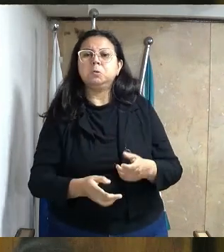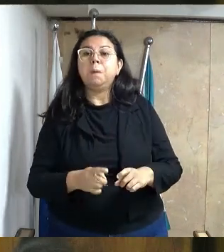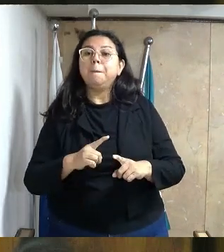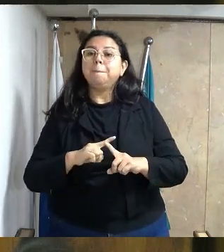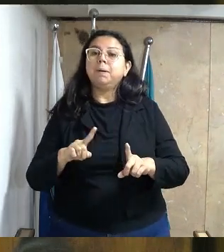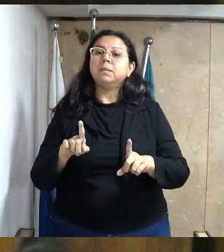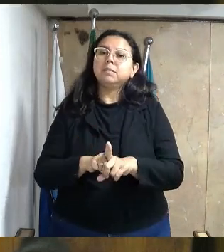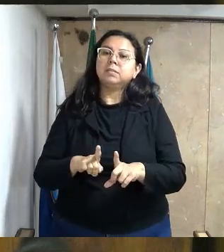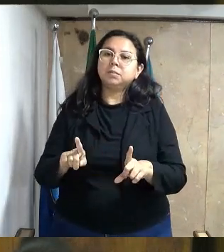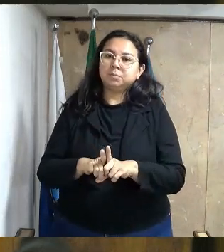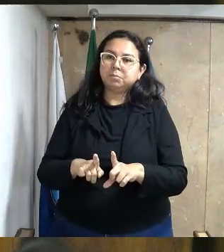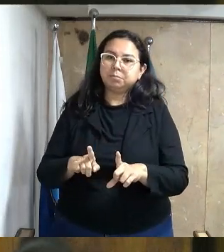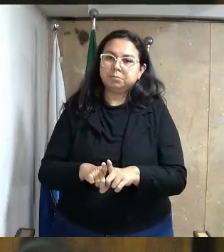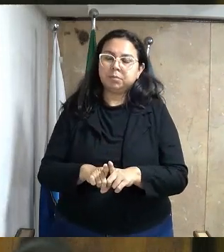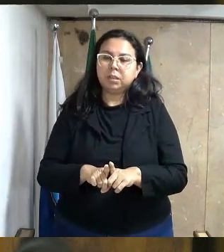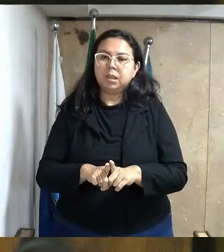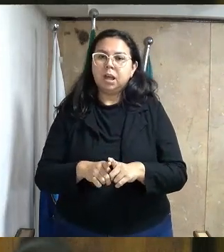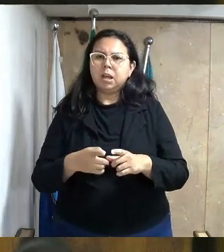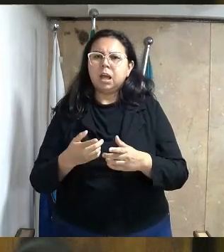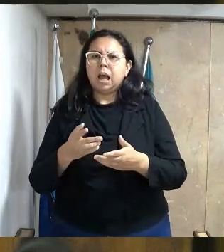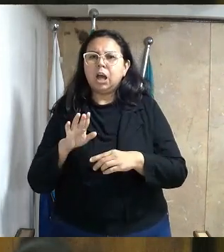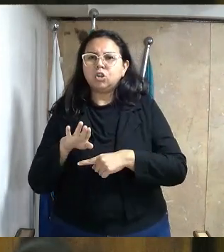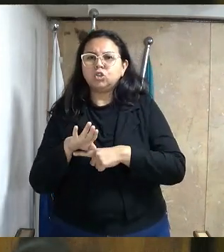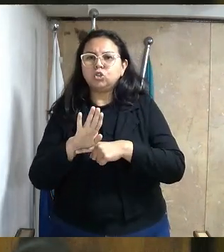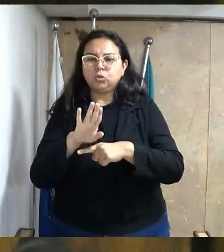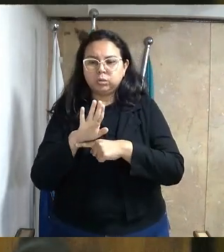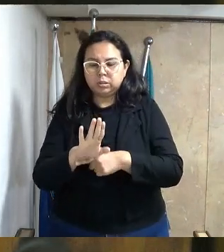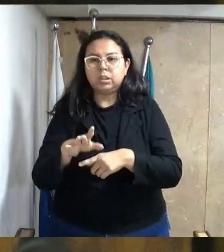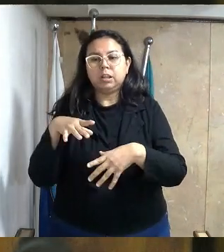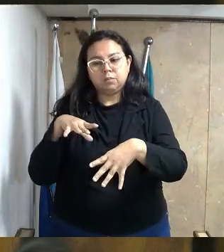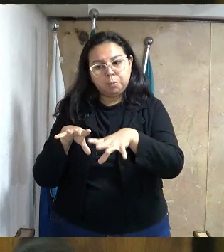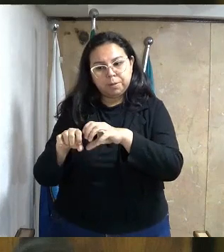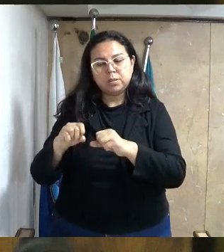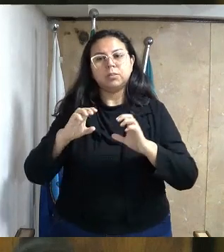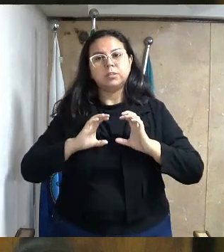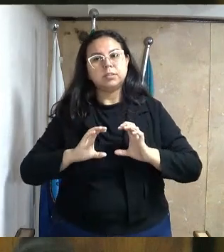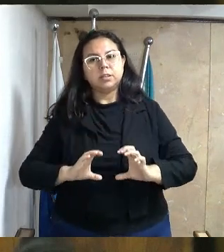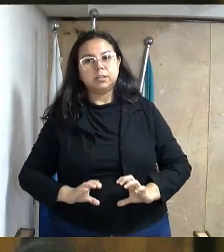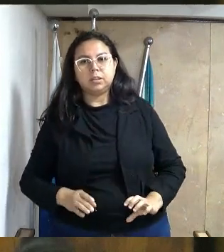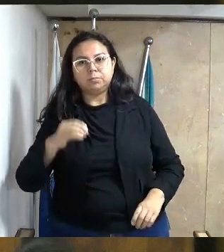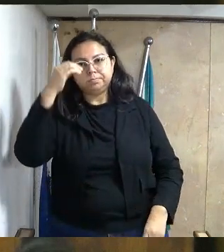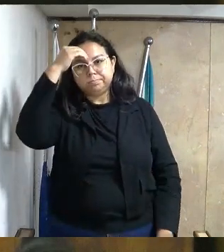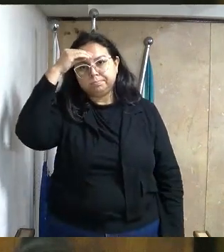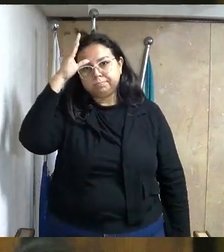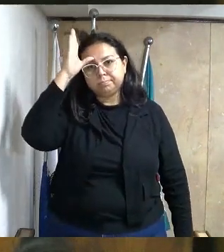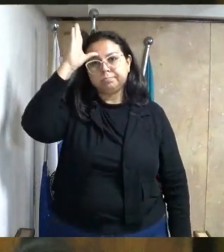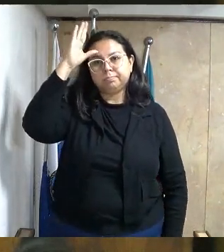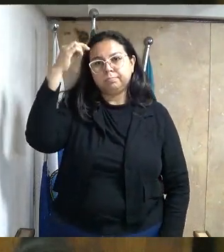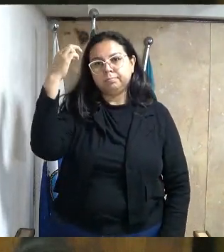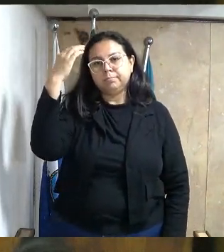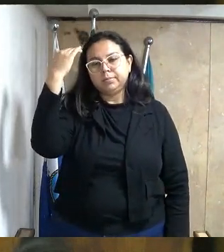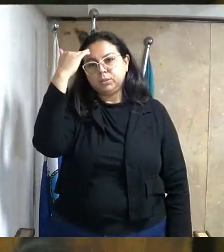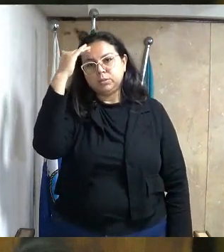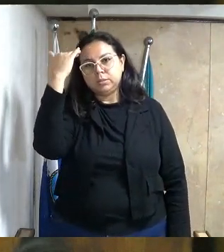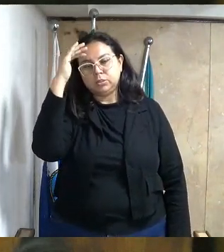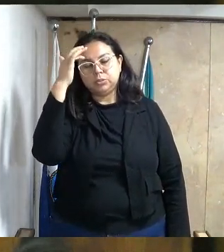mas também contribuindo para a formação de cidadãos mais capacitados e conscientes.